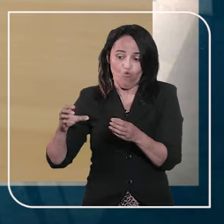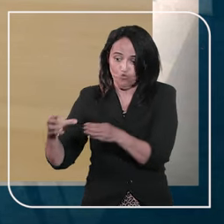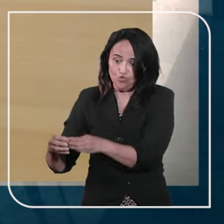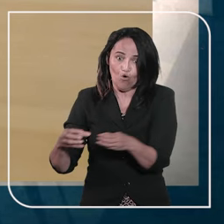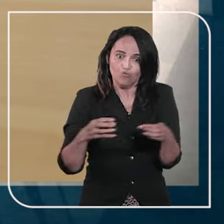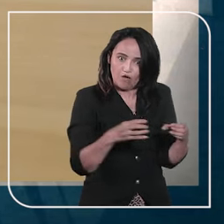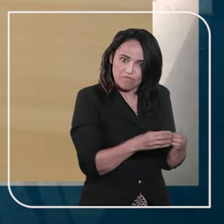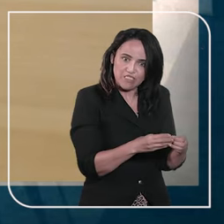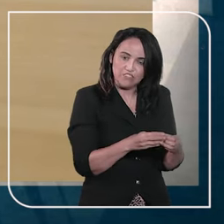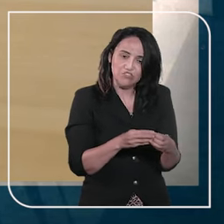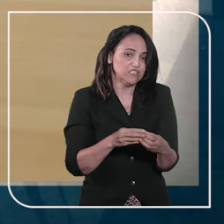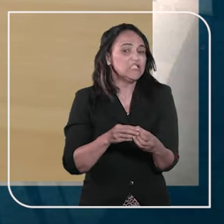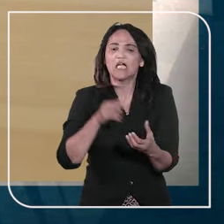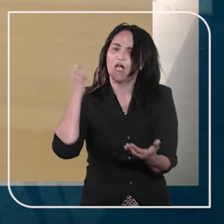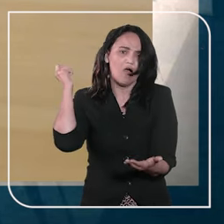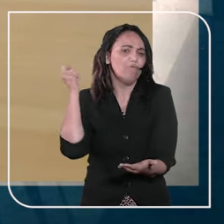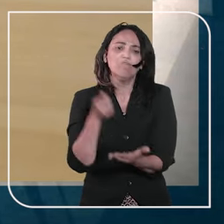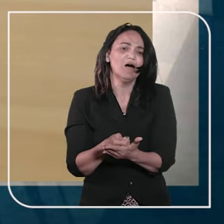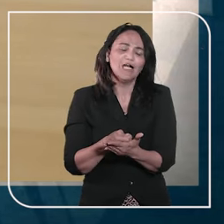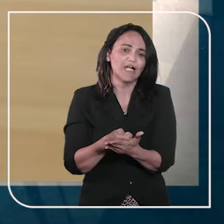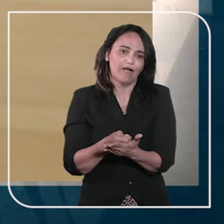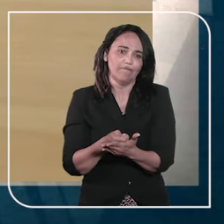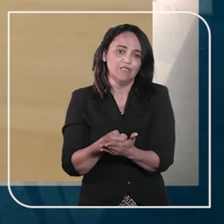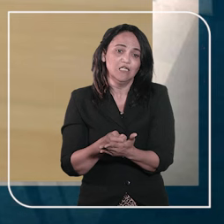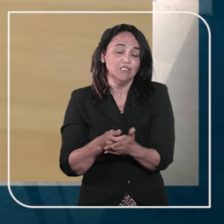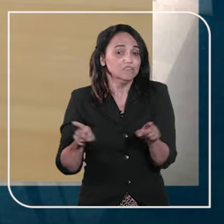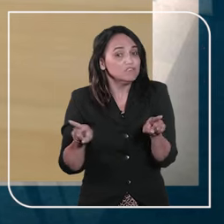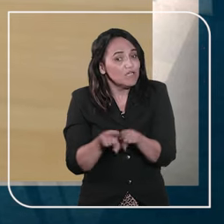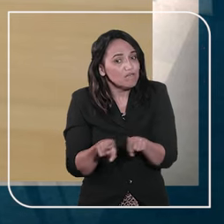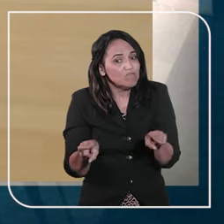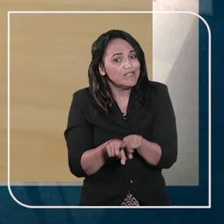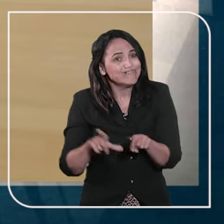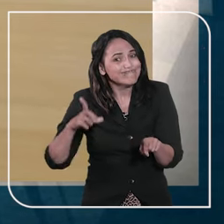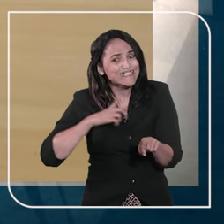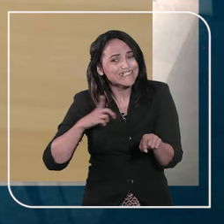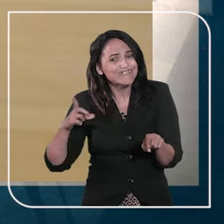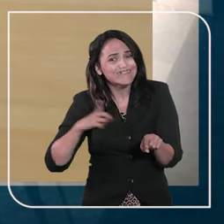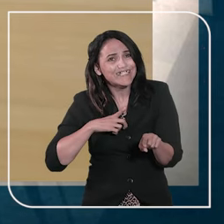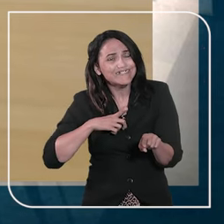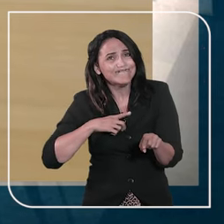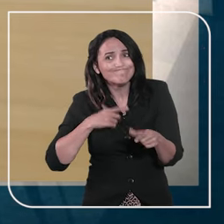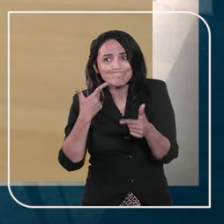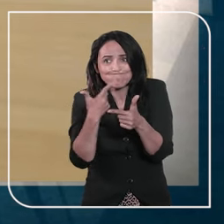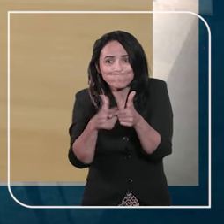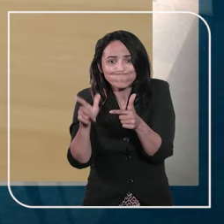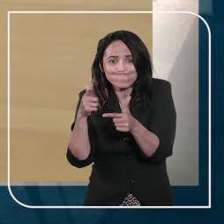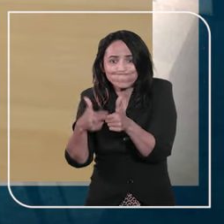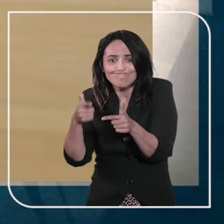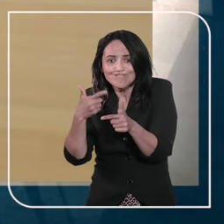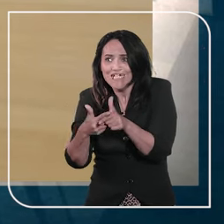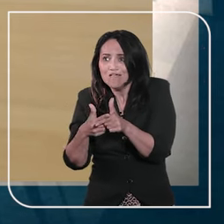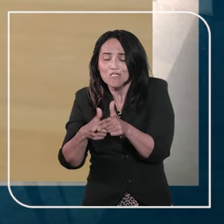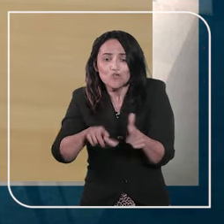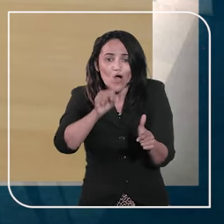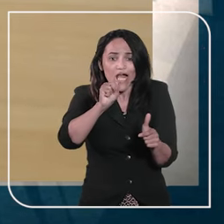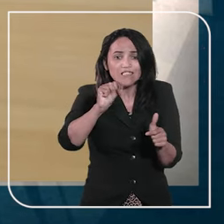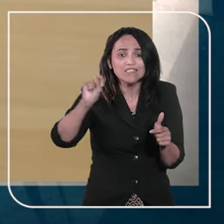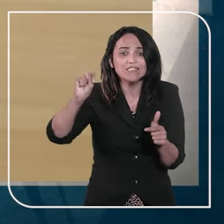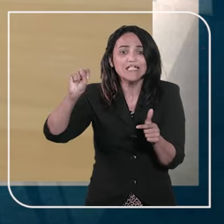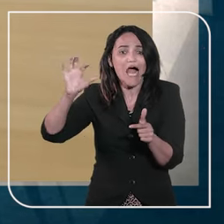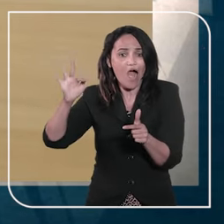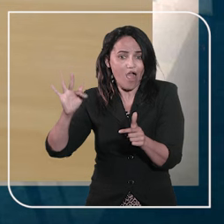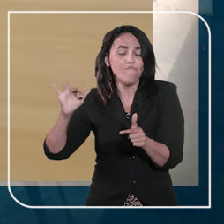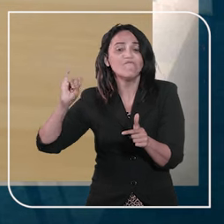pelo não pagamento do condomínio. E, ao mesmo tempo, existe um desenho todo próprio do SFI da